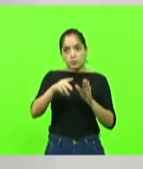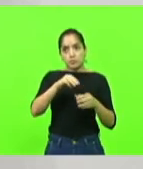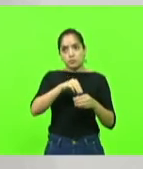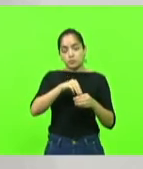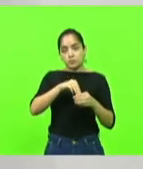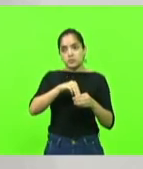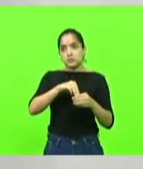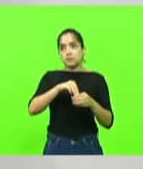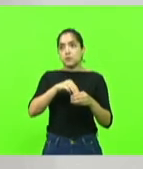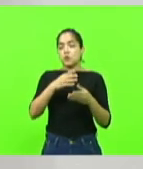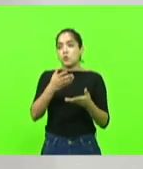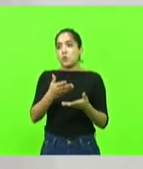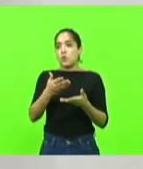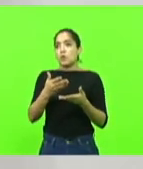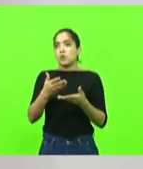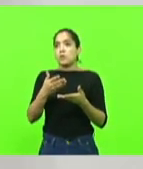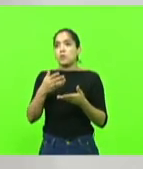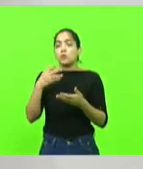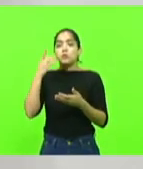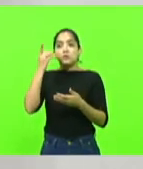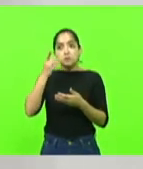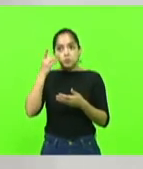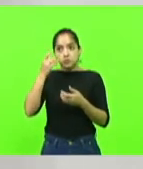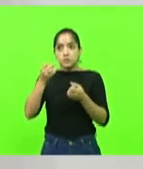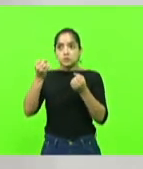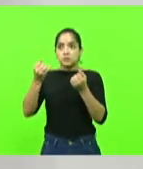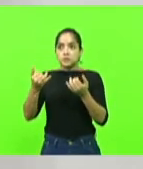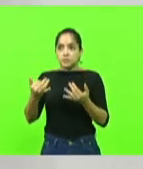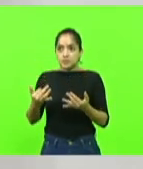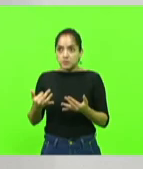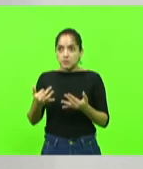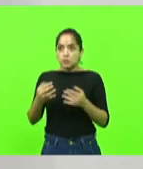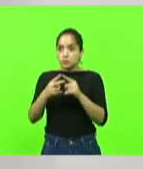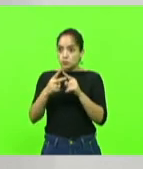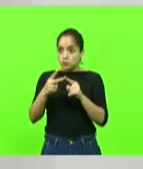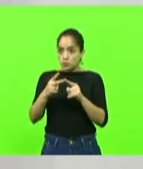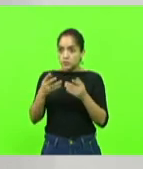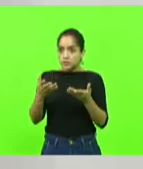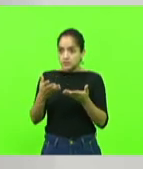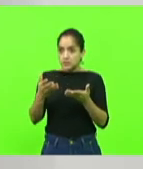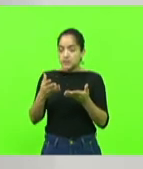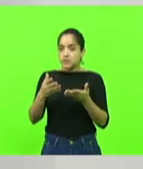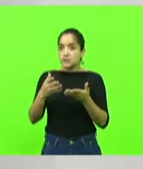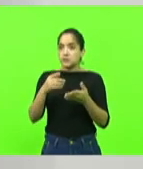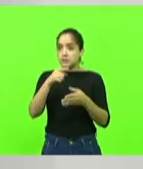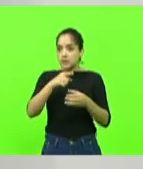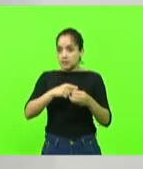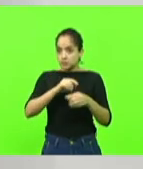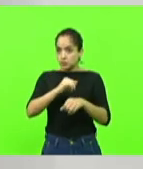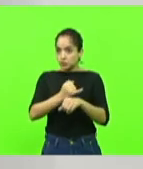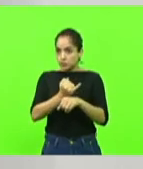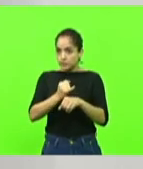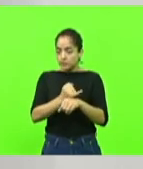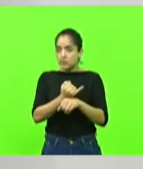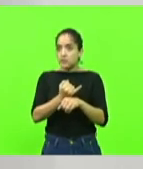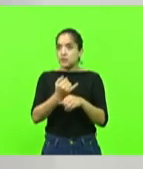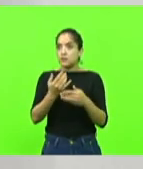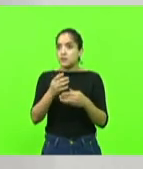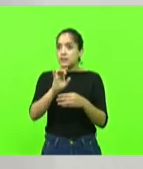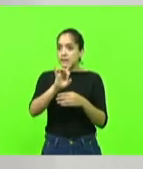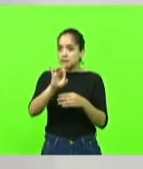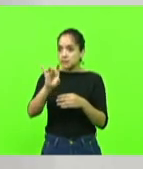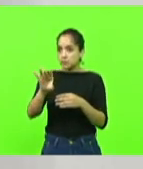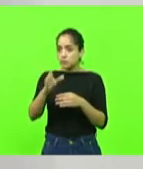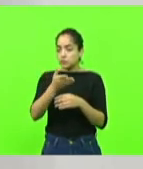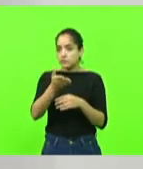O deputado citou mais dois deputados aqui da cidade de Joinville e eu quero dizer para cada um de vocês